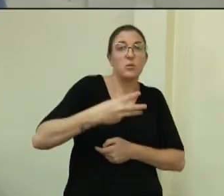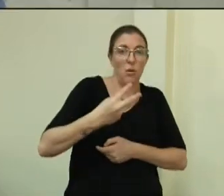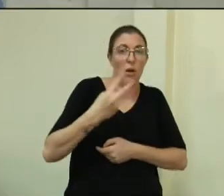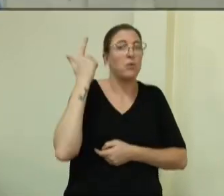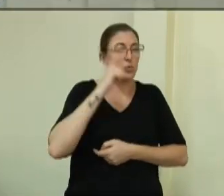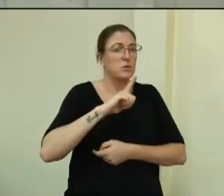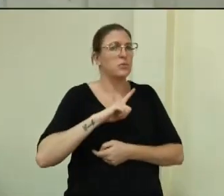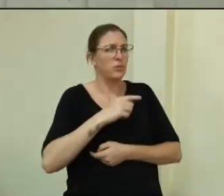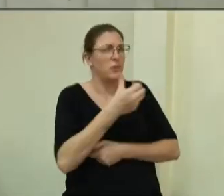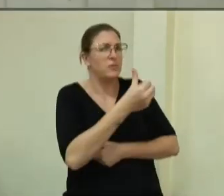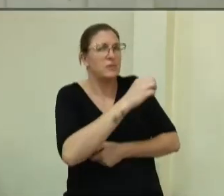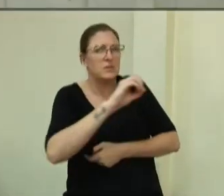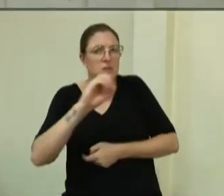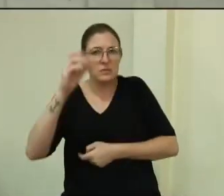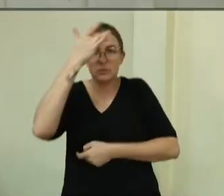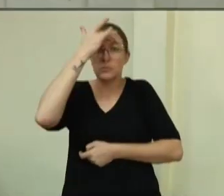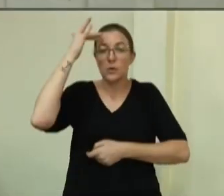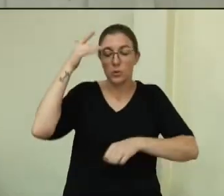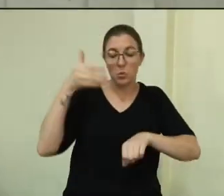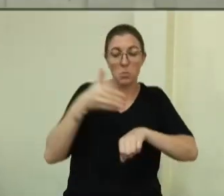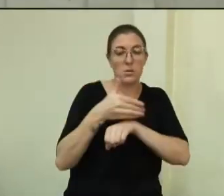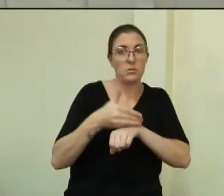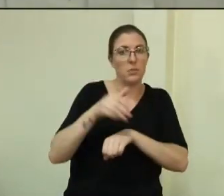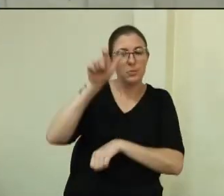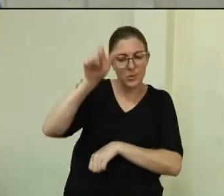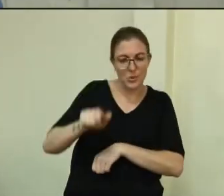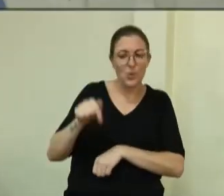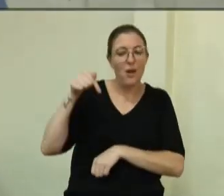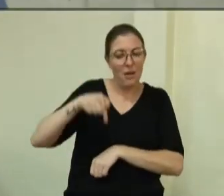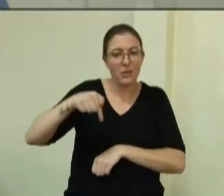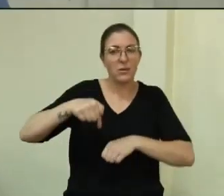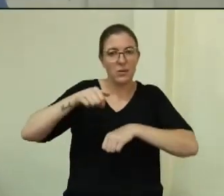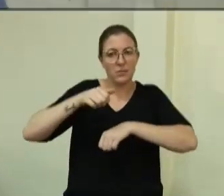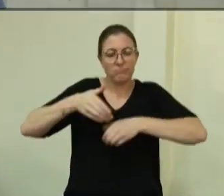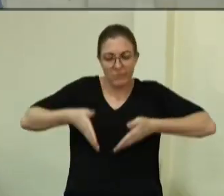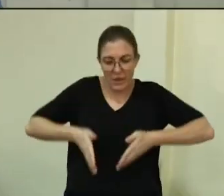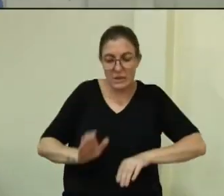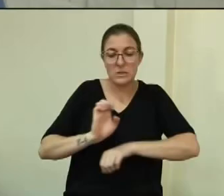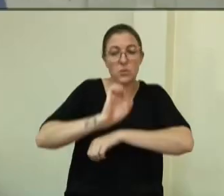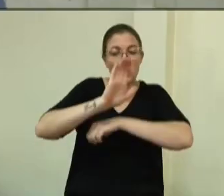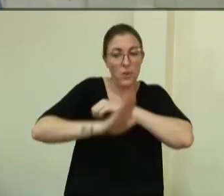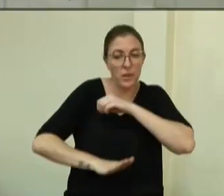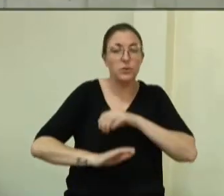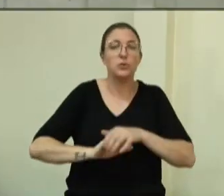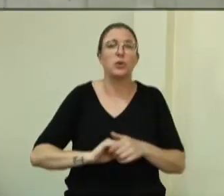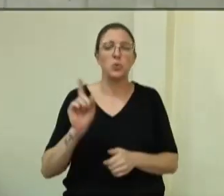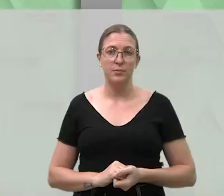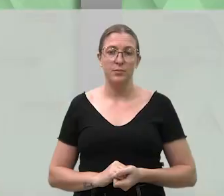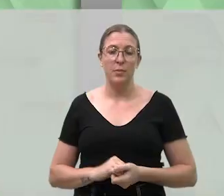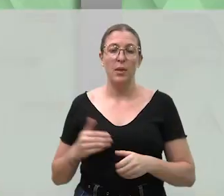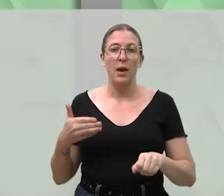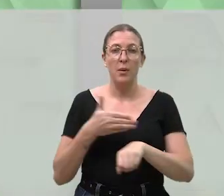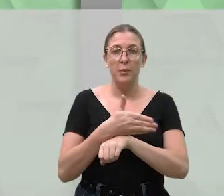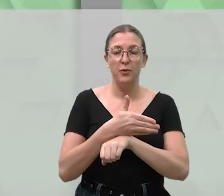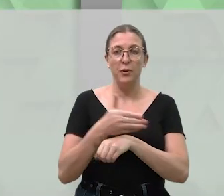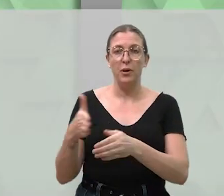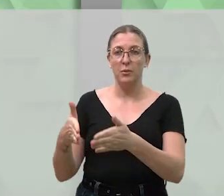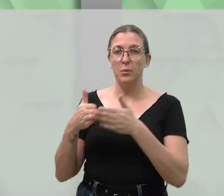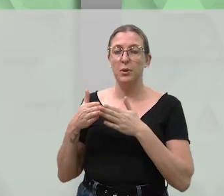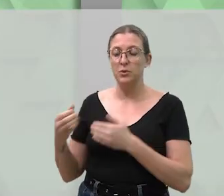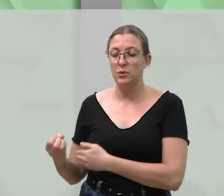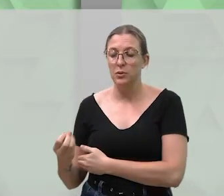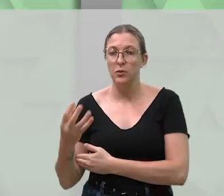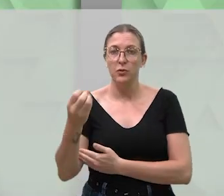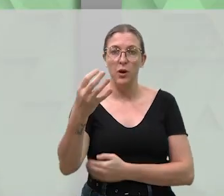que disputaram não é para qualquer um. Então, é um atleta nosso, um atleta nato daqui, não é contratado de fora e merece essa homenagem. Aprovado a